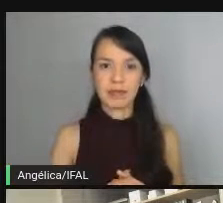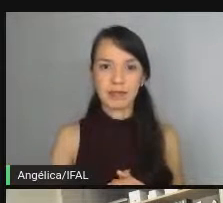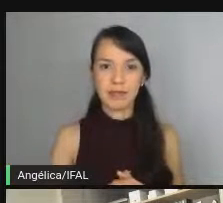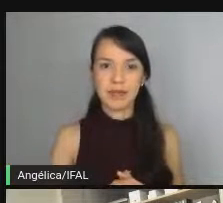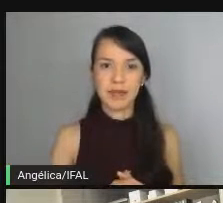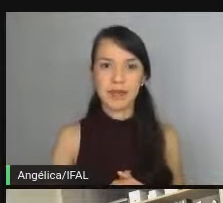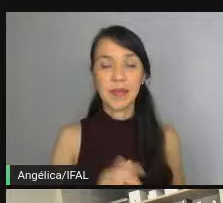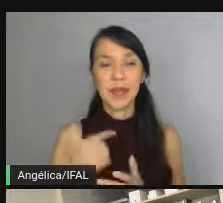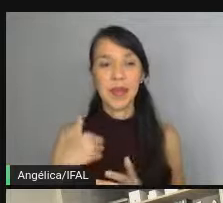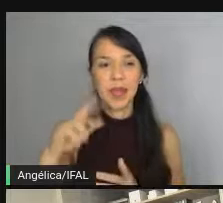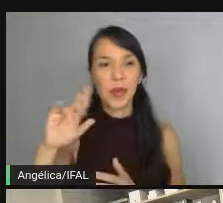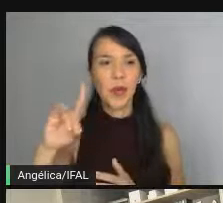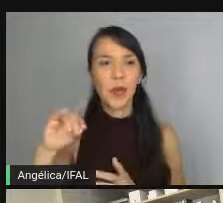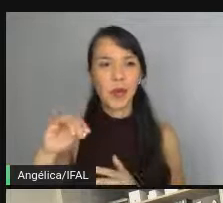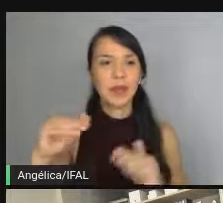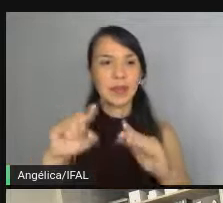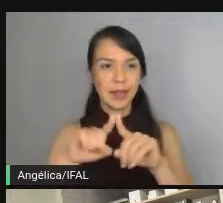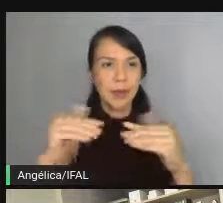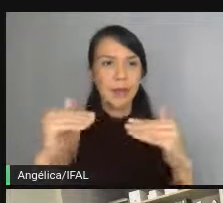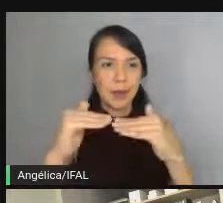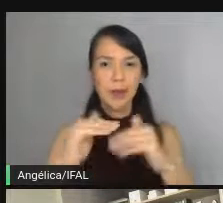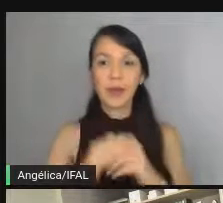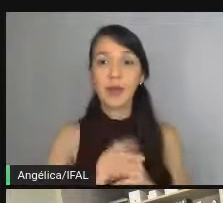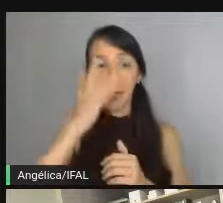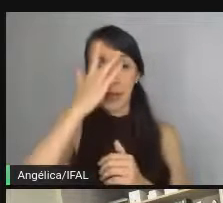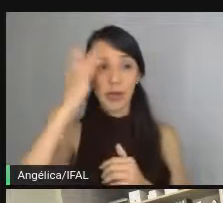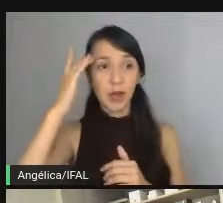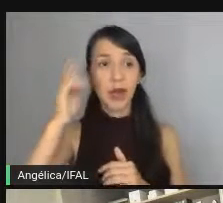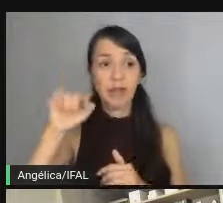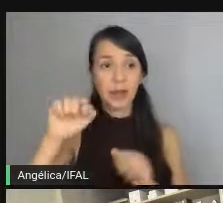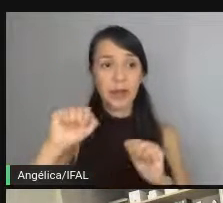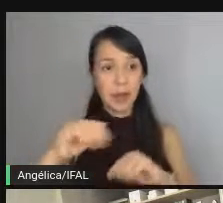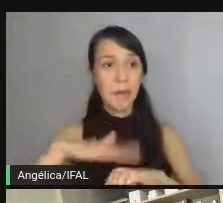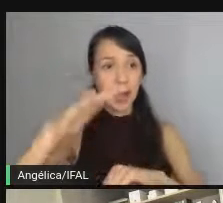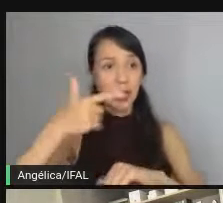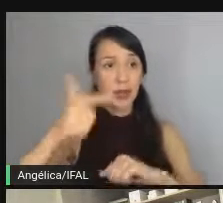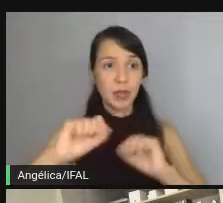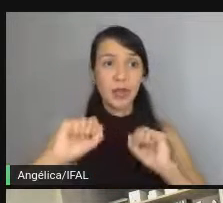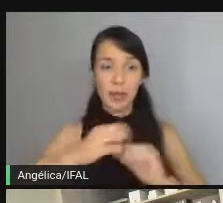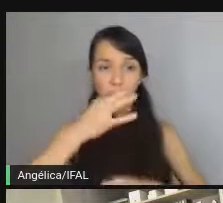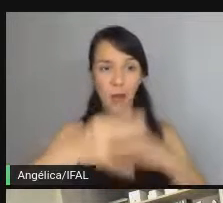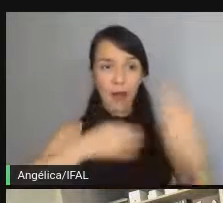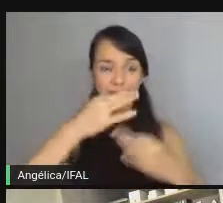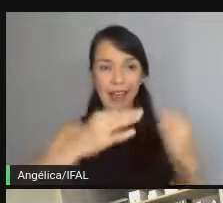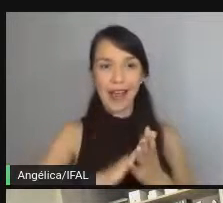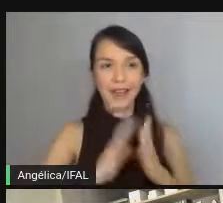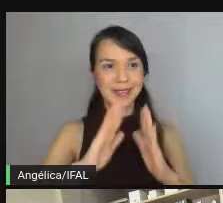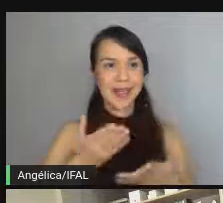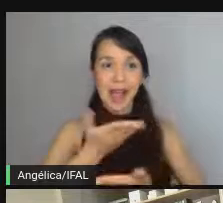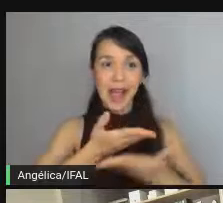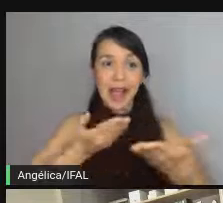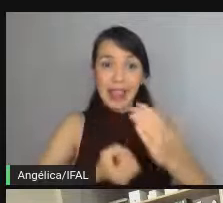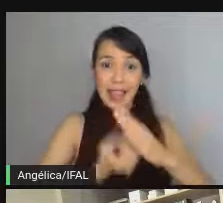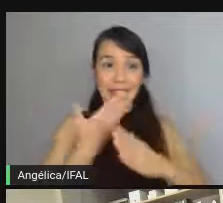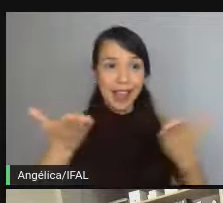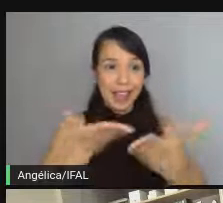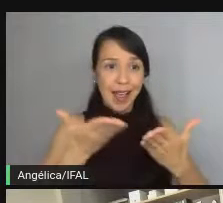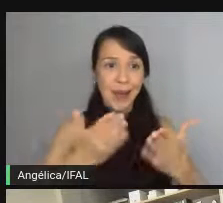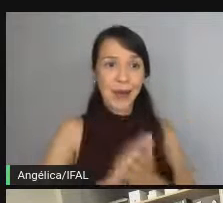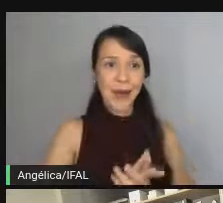Mas eu e o Ronald concordou. Pessoal, além do Ronald, quem quiser participar sugerindo aí, a coisa está sendo criada agora, viu?